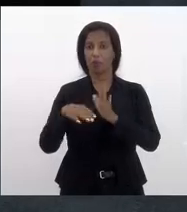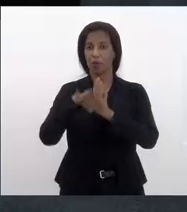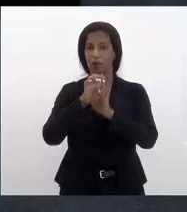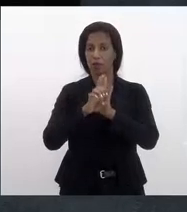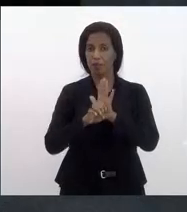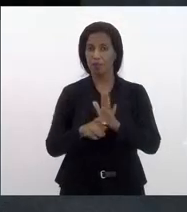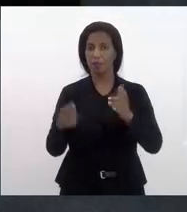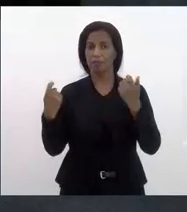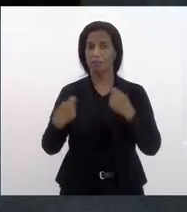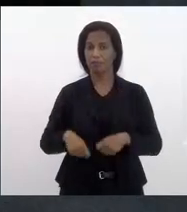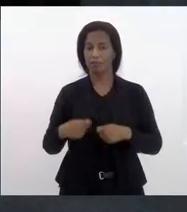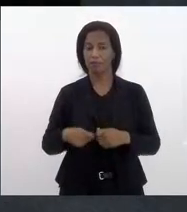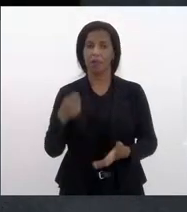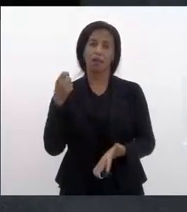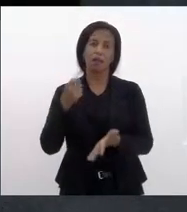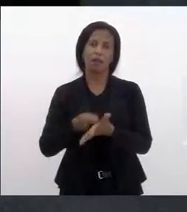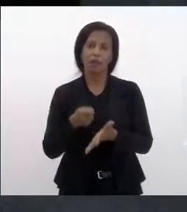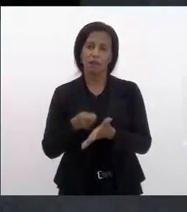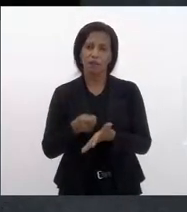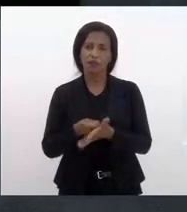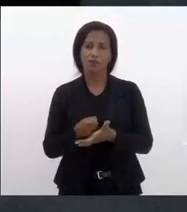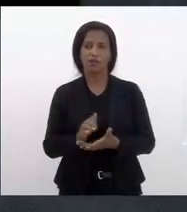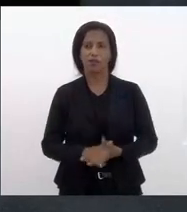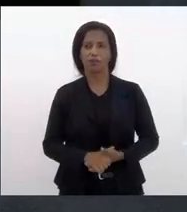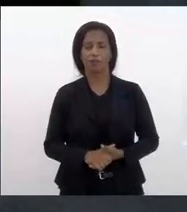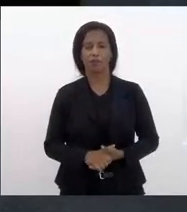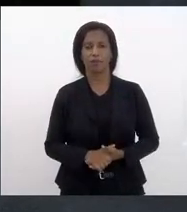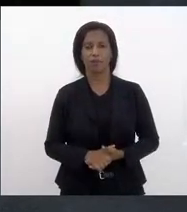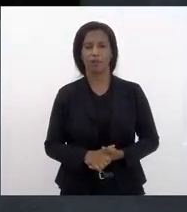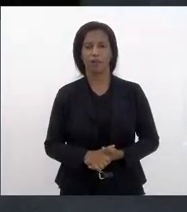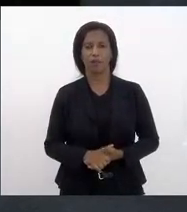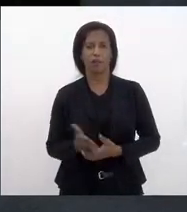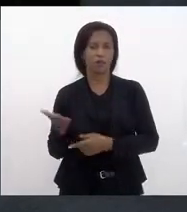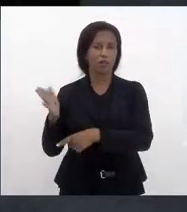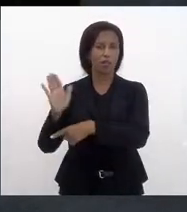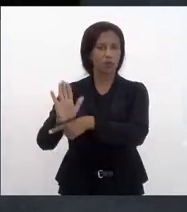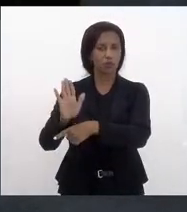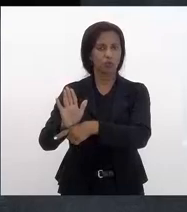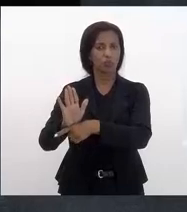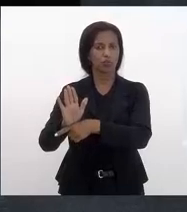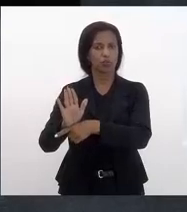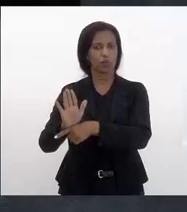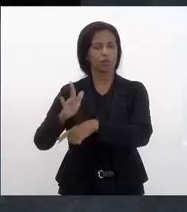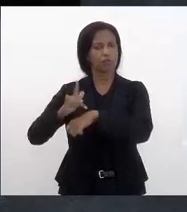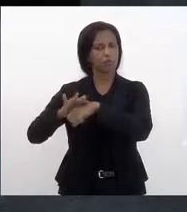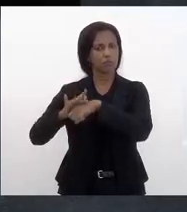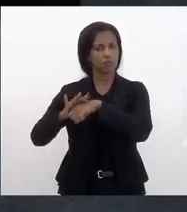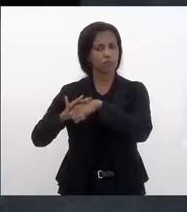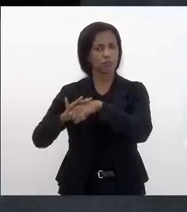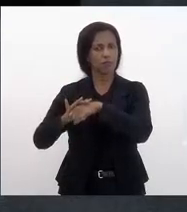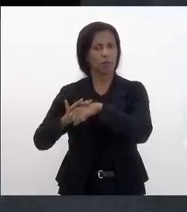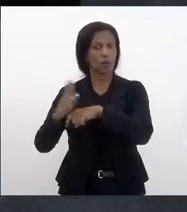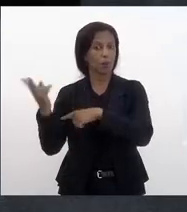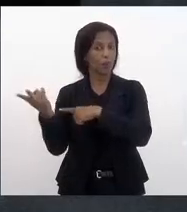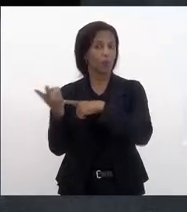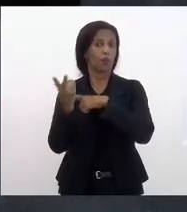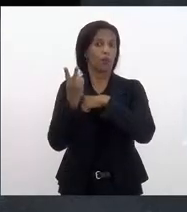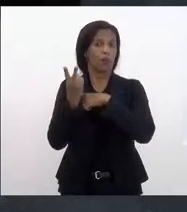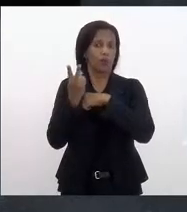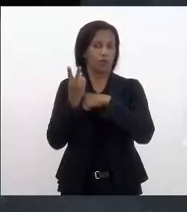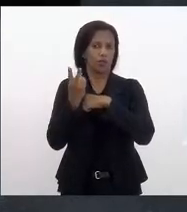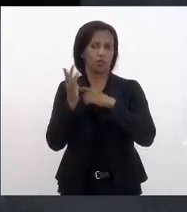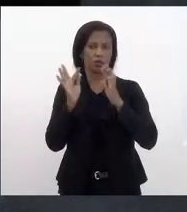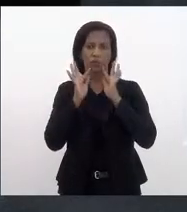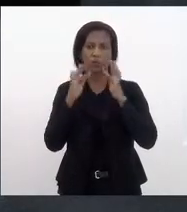necessárias para garantir esse benefício para os pacientes sem colocar em risco a